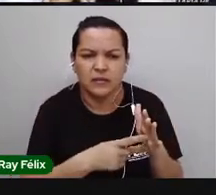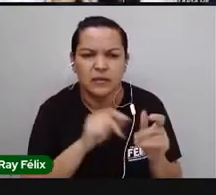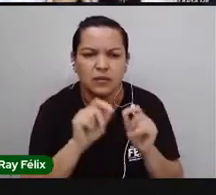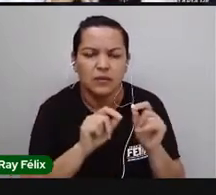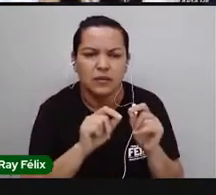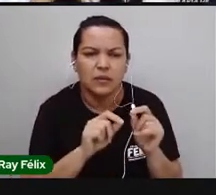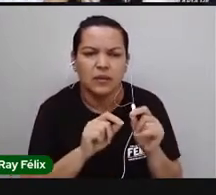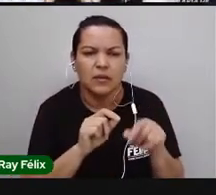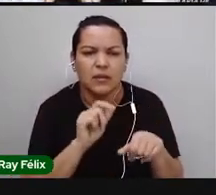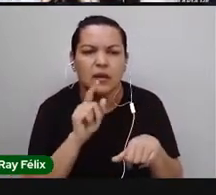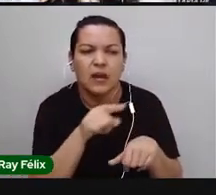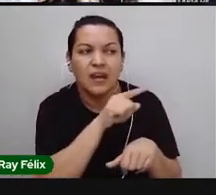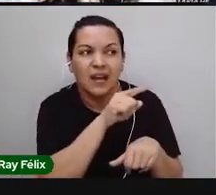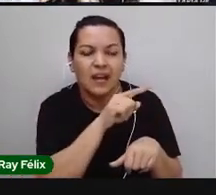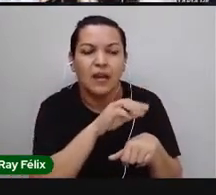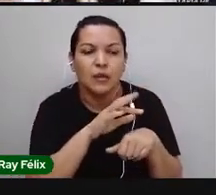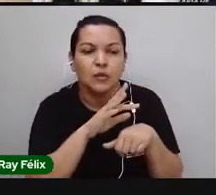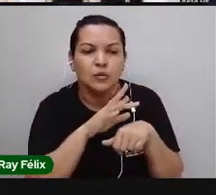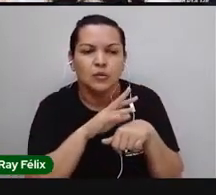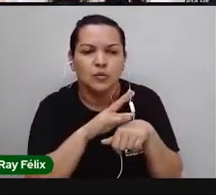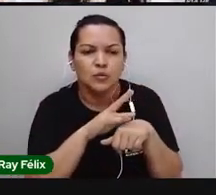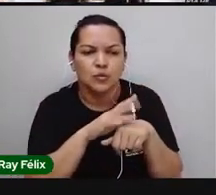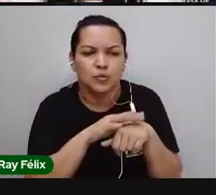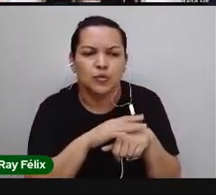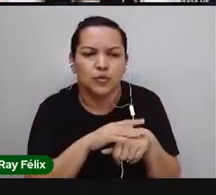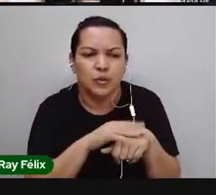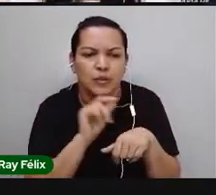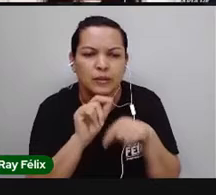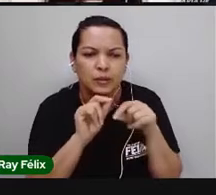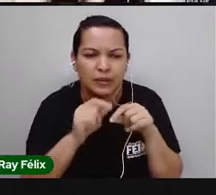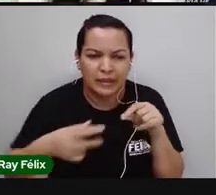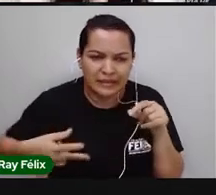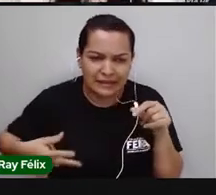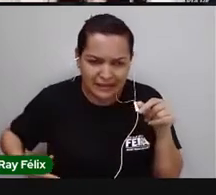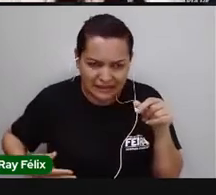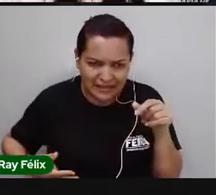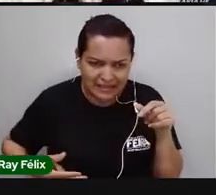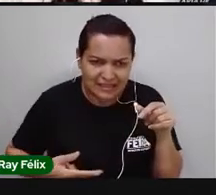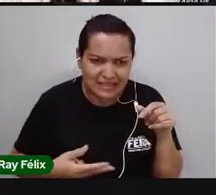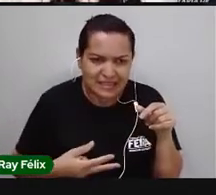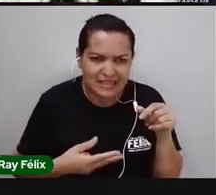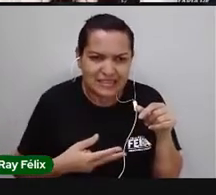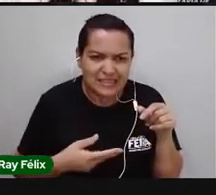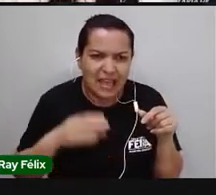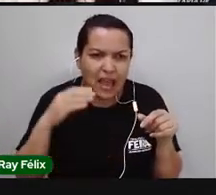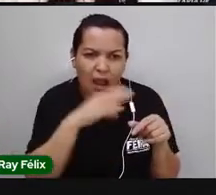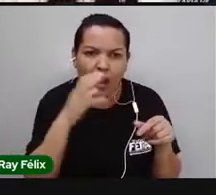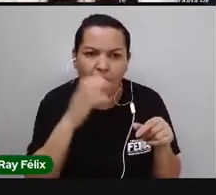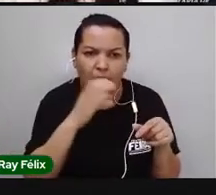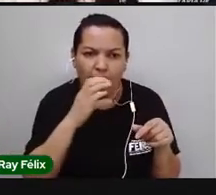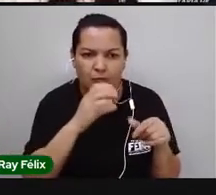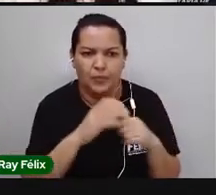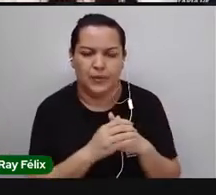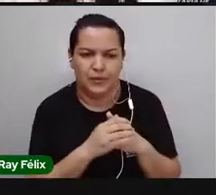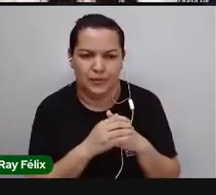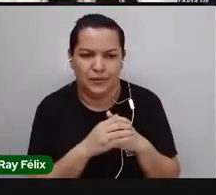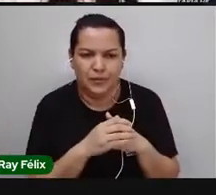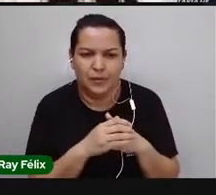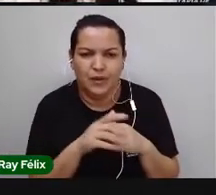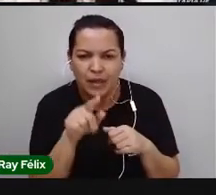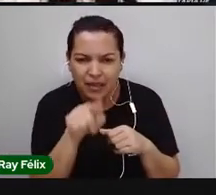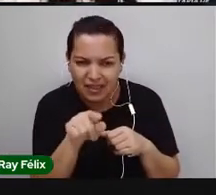fulano teve que fazer uma cirurgia de apêndice, professora. O que é é apêndice, pró? É quando essa